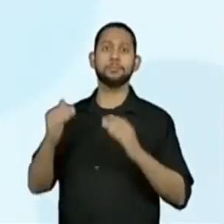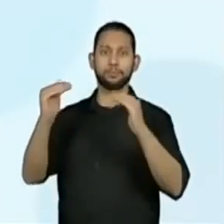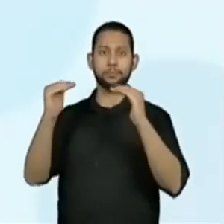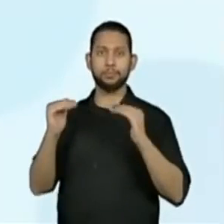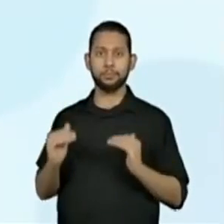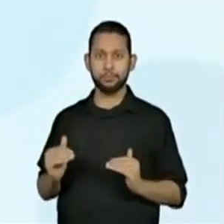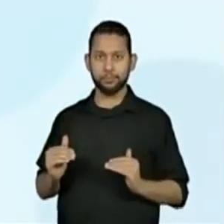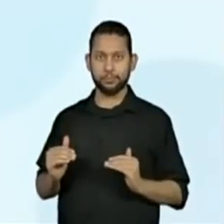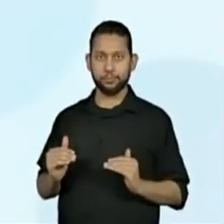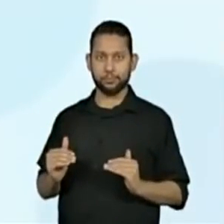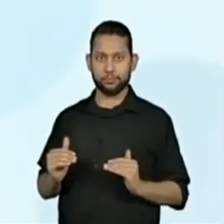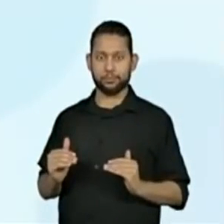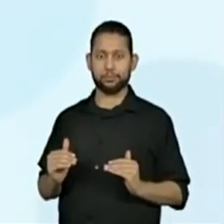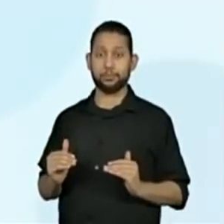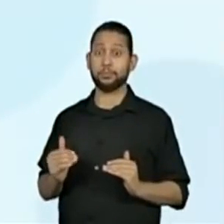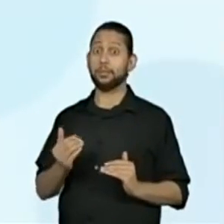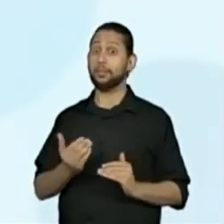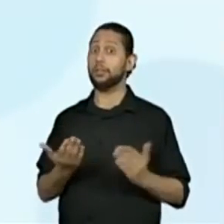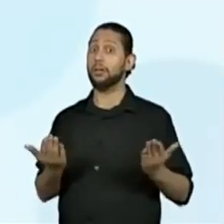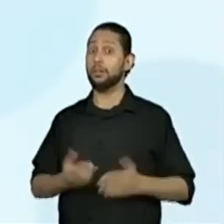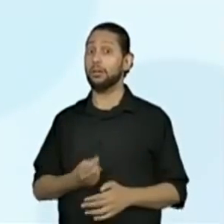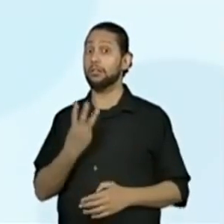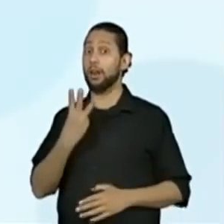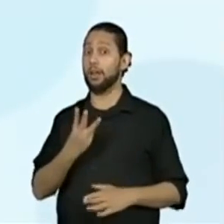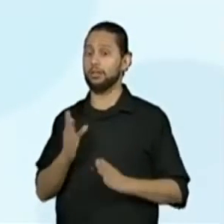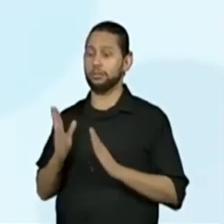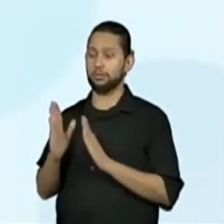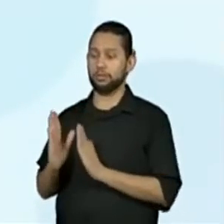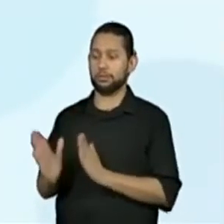Vamos deslocar então para a direita.